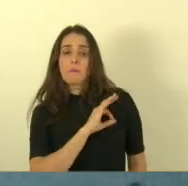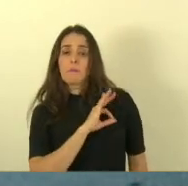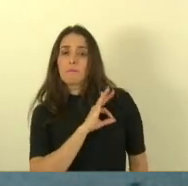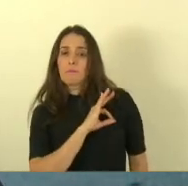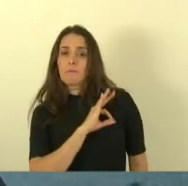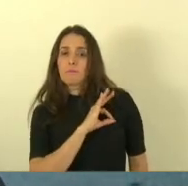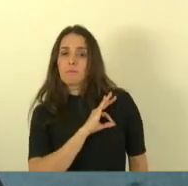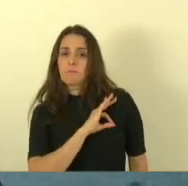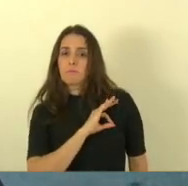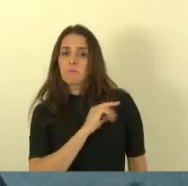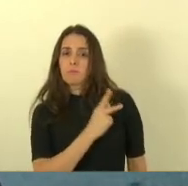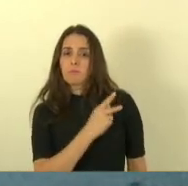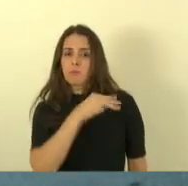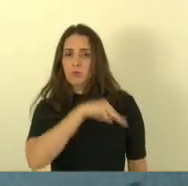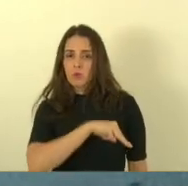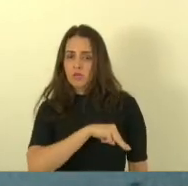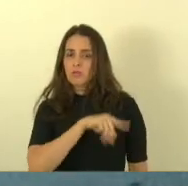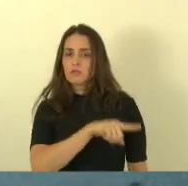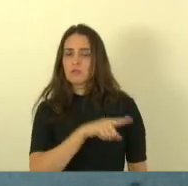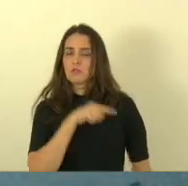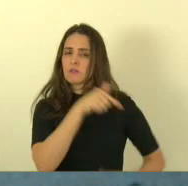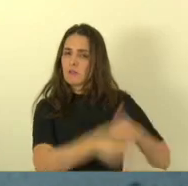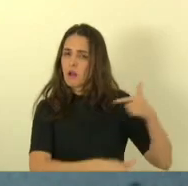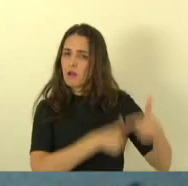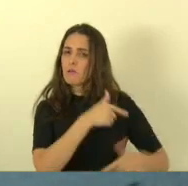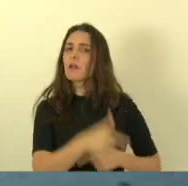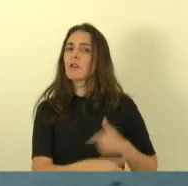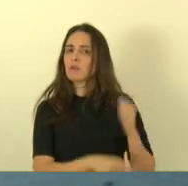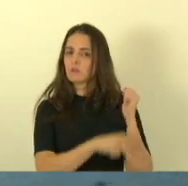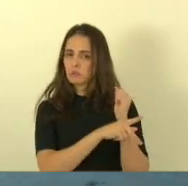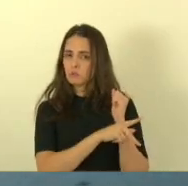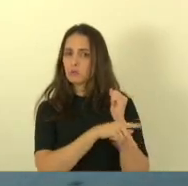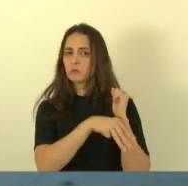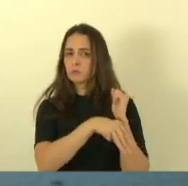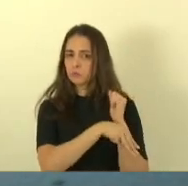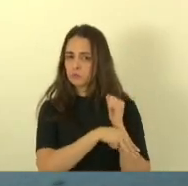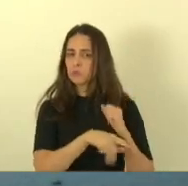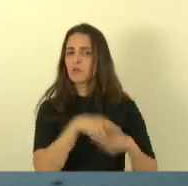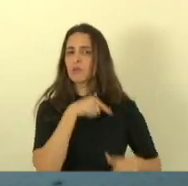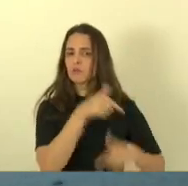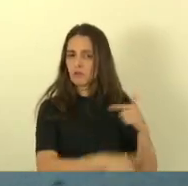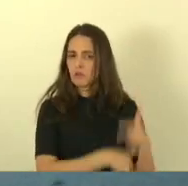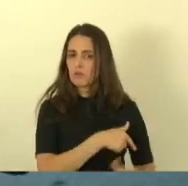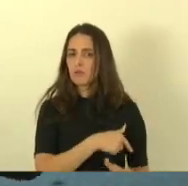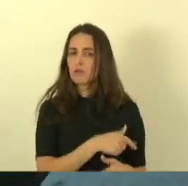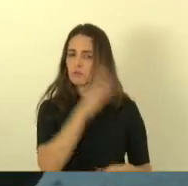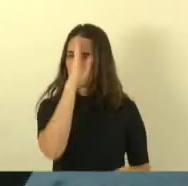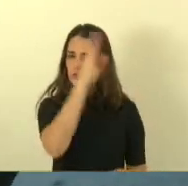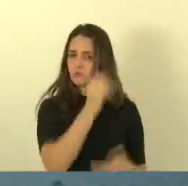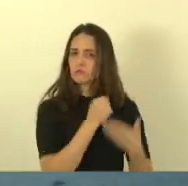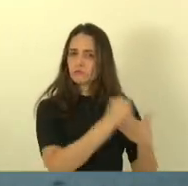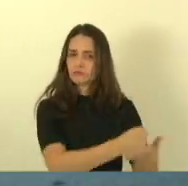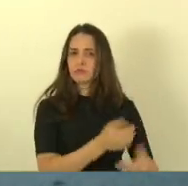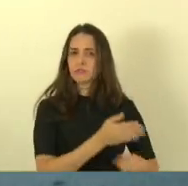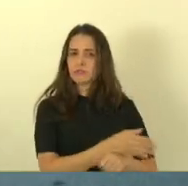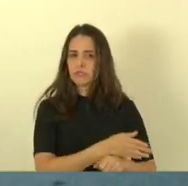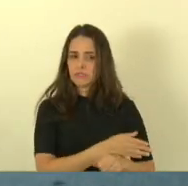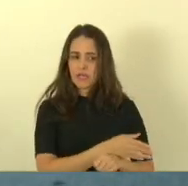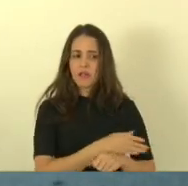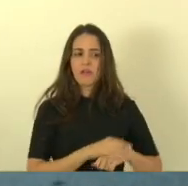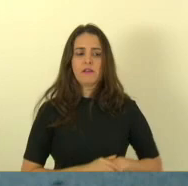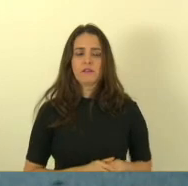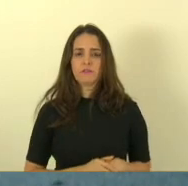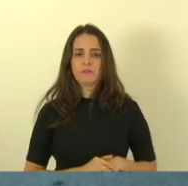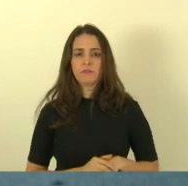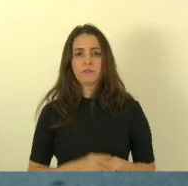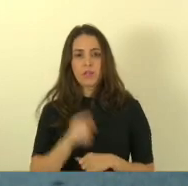ela tem trabalhado incansavelmente por esse estado sobretudo pelo município da Serra é só ela assistir os canais de comunicação